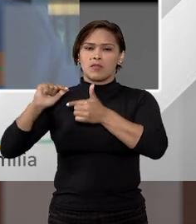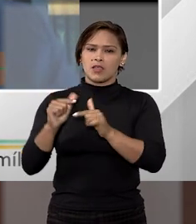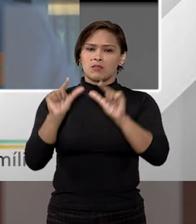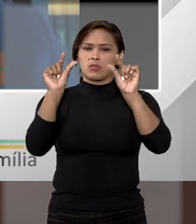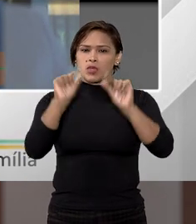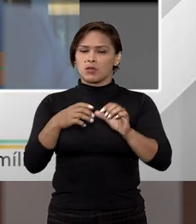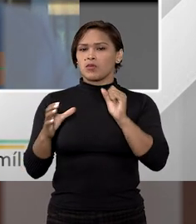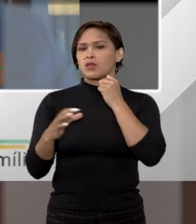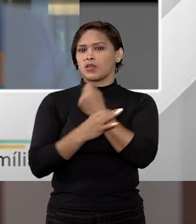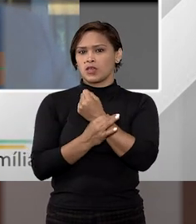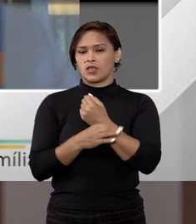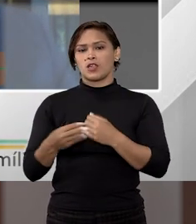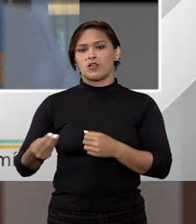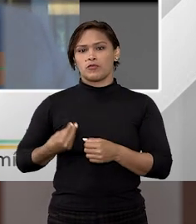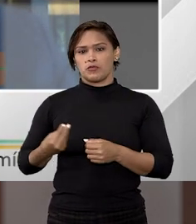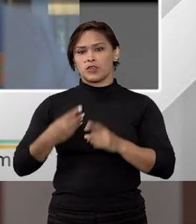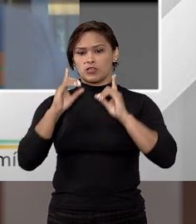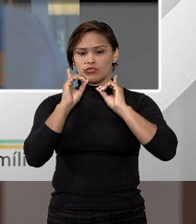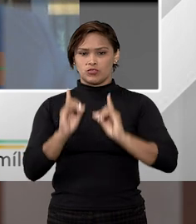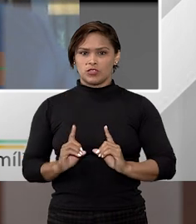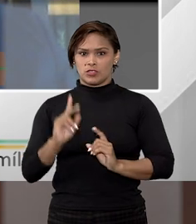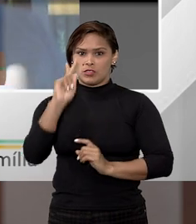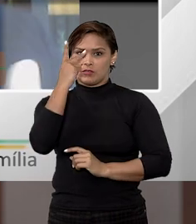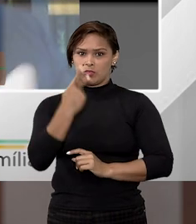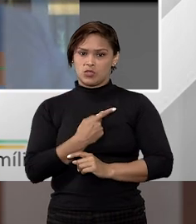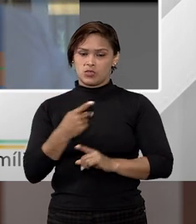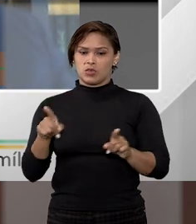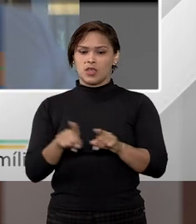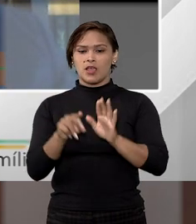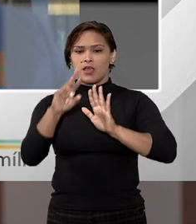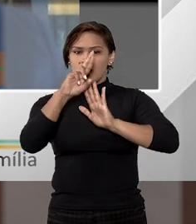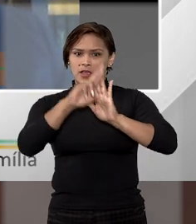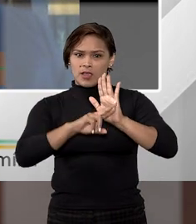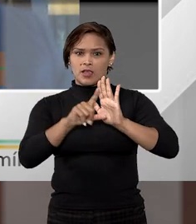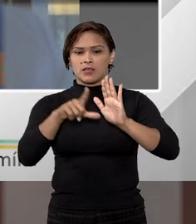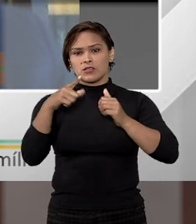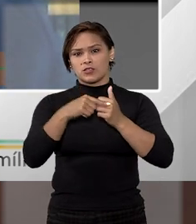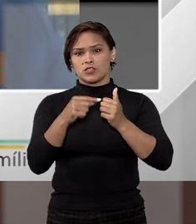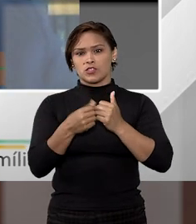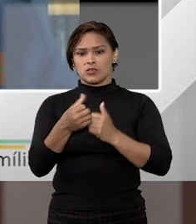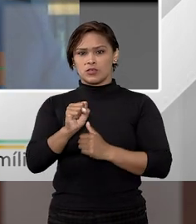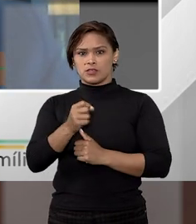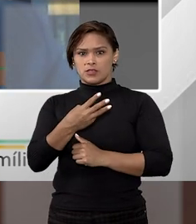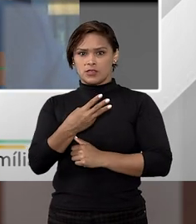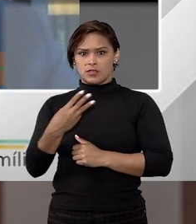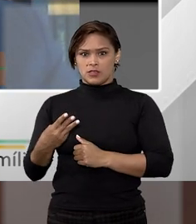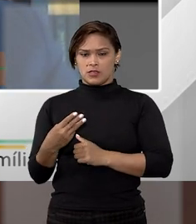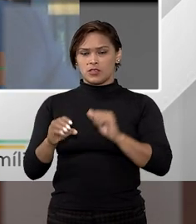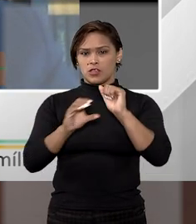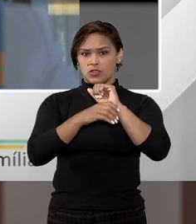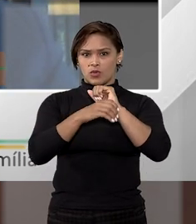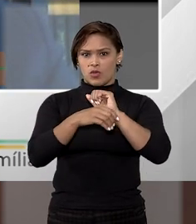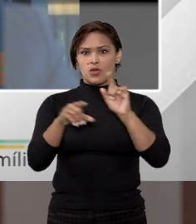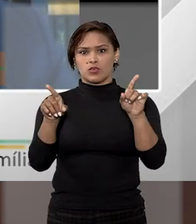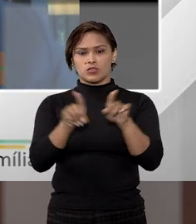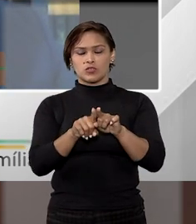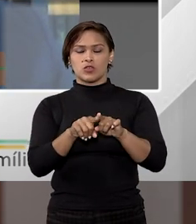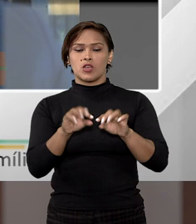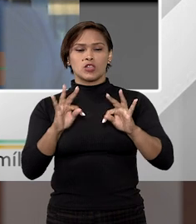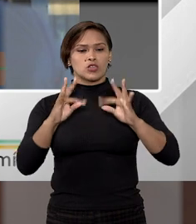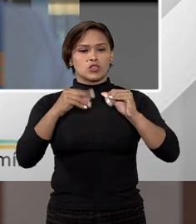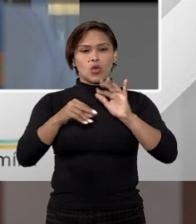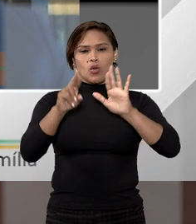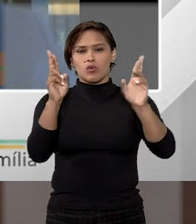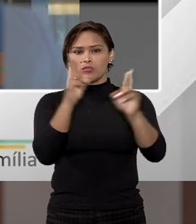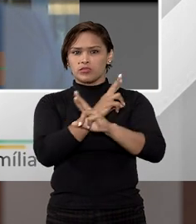mínimo que garante uma existência digna da pessoa. Esses bens, em regras, estão previstos no artigo 833 do Código de Processo Civil e estão